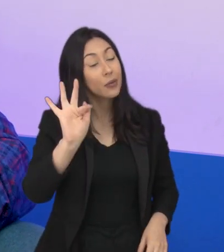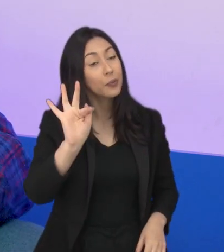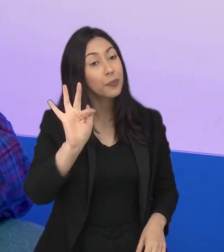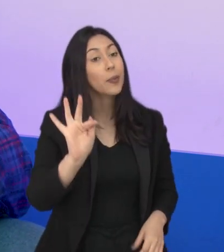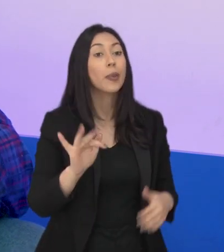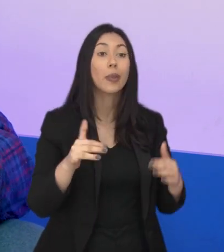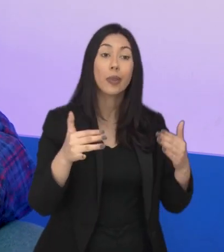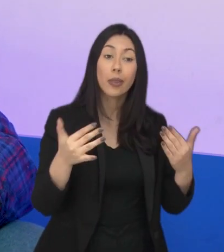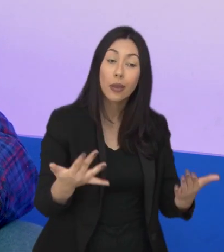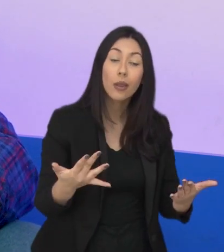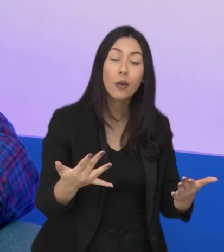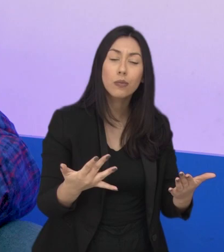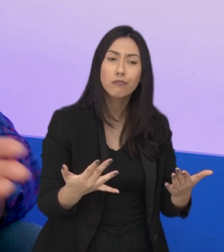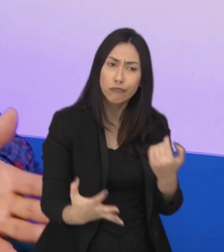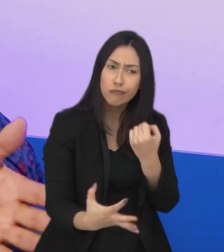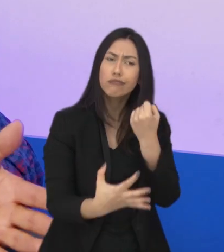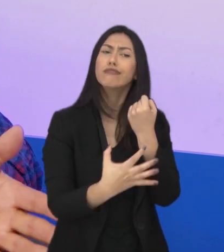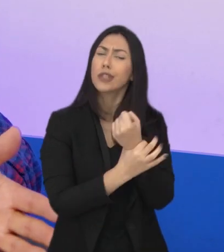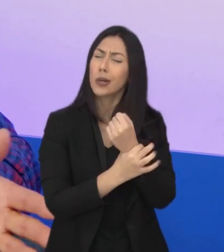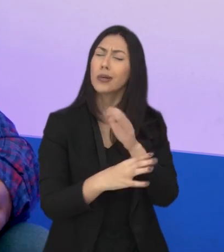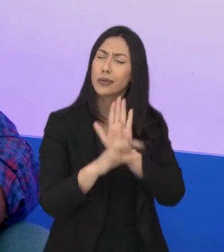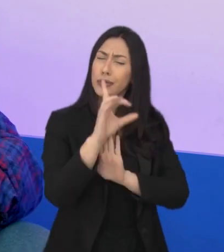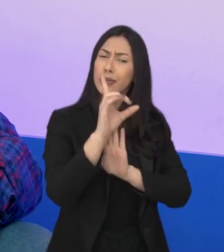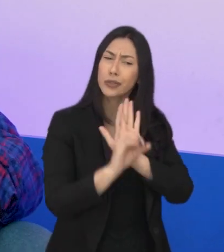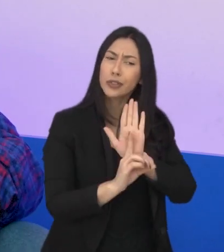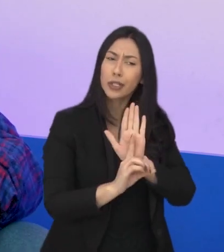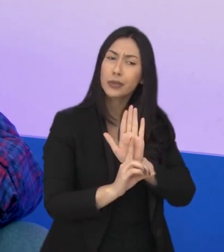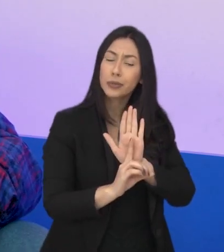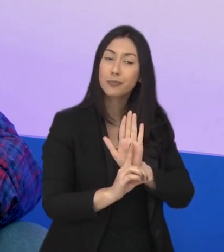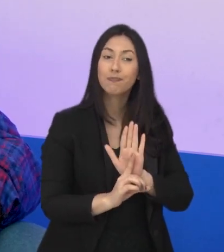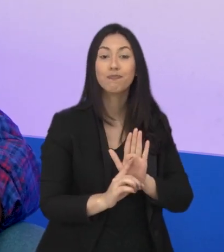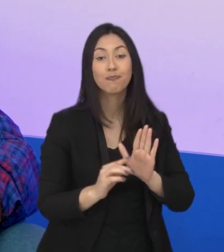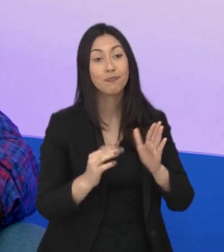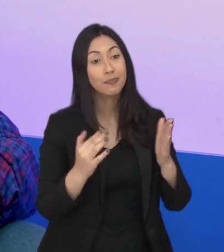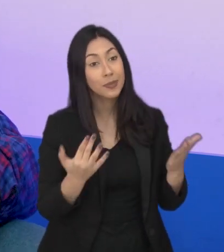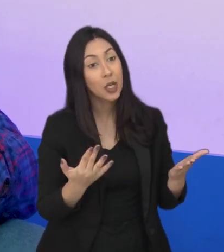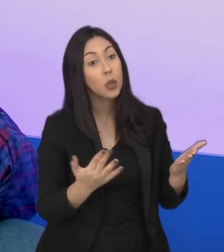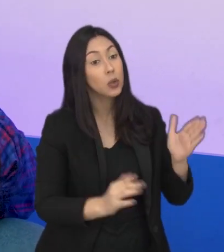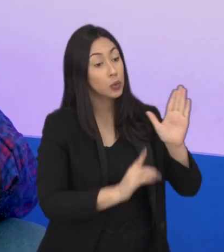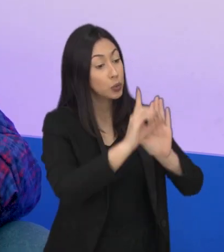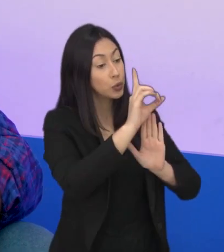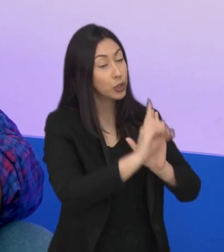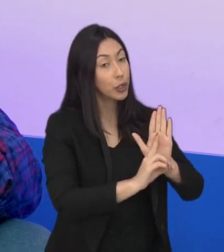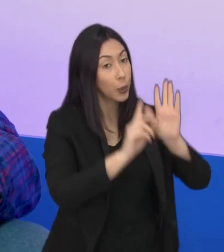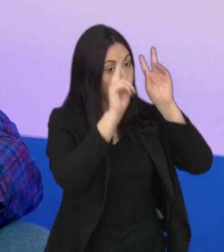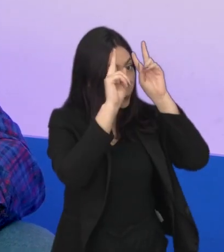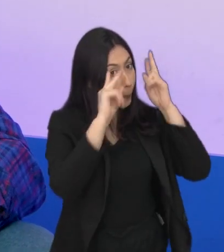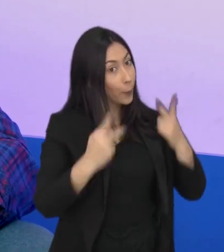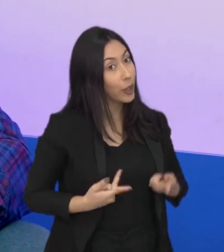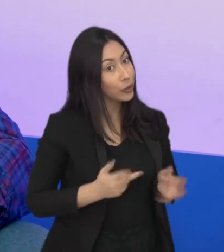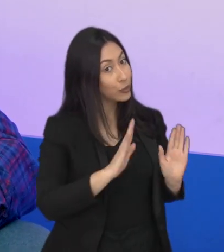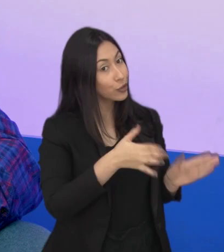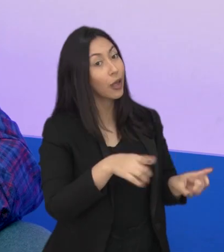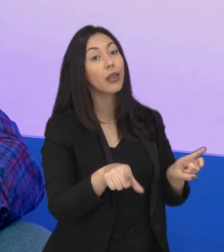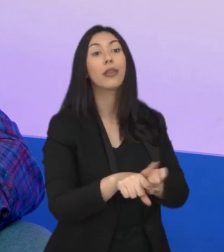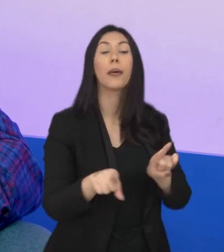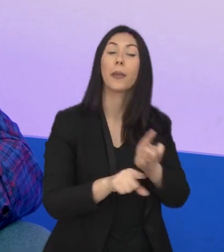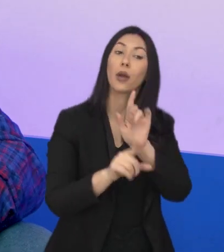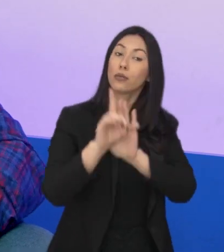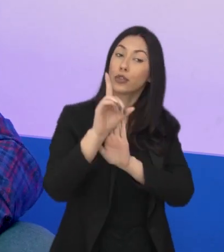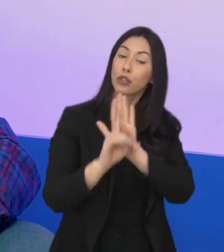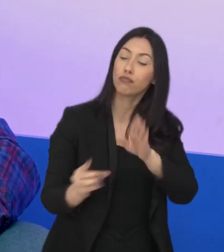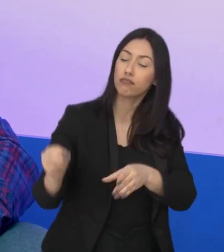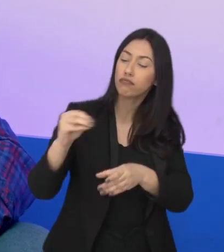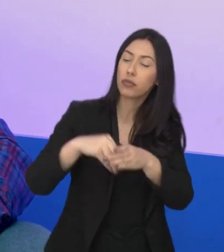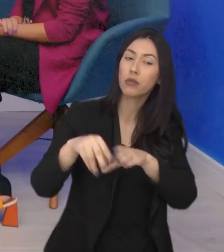Então, eles garantem esses direitos. Então, além de já ter o direito globalizado, eles garantem aqui no